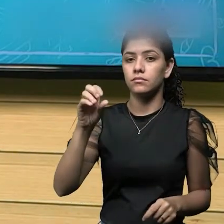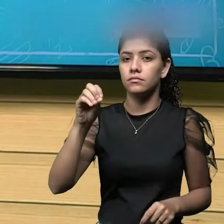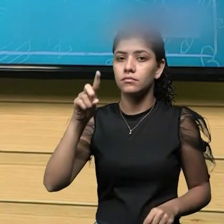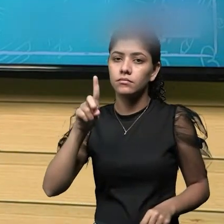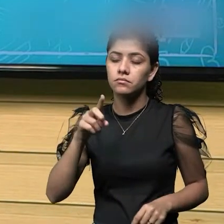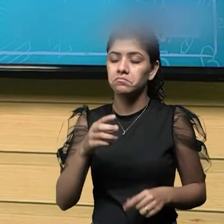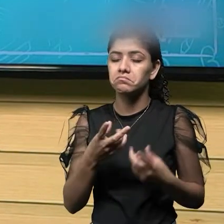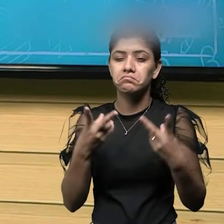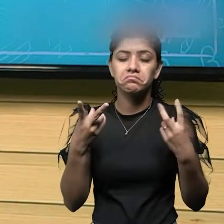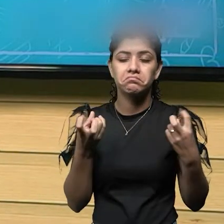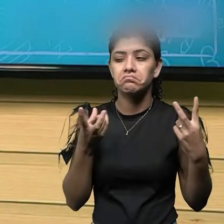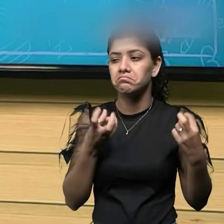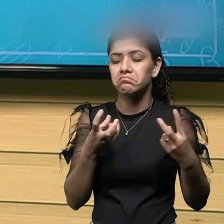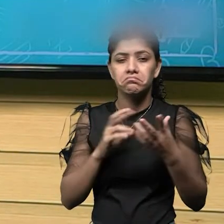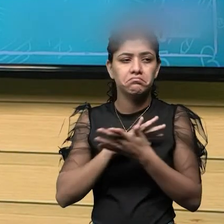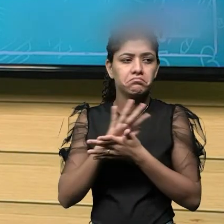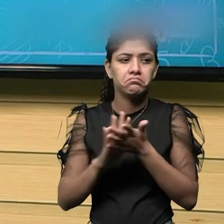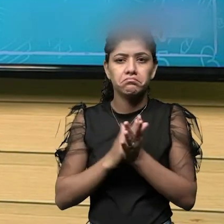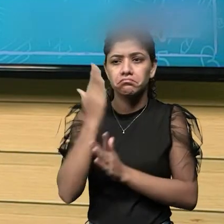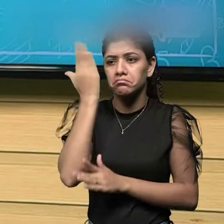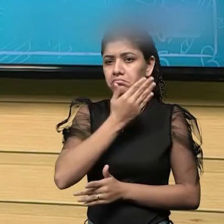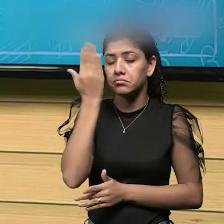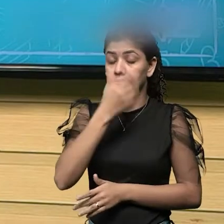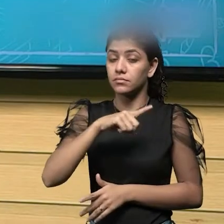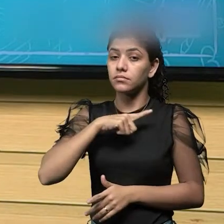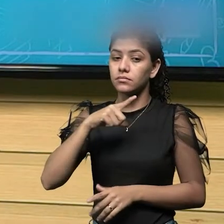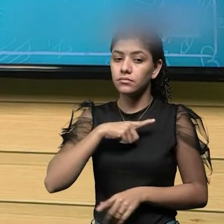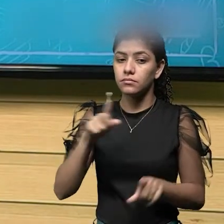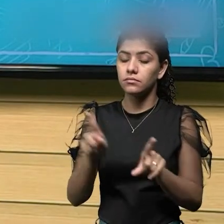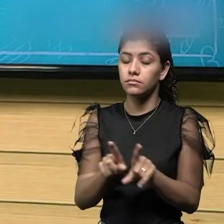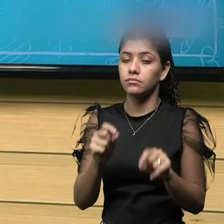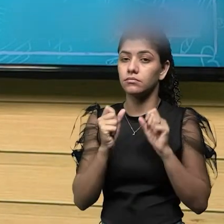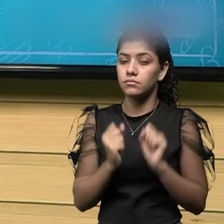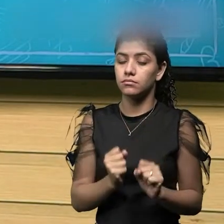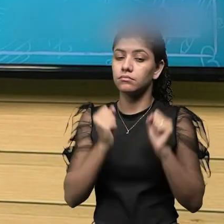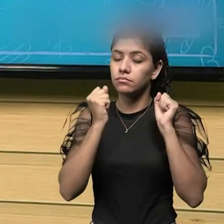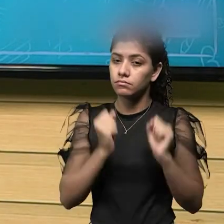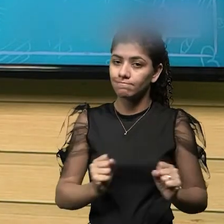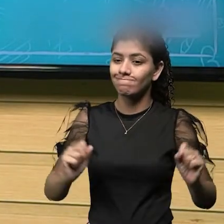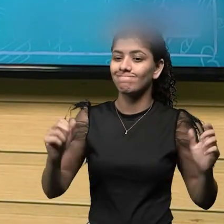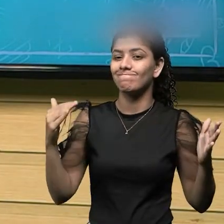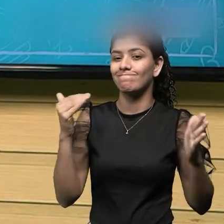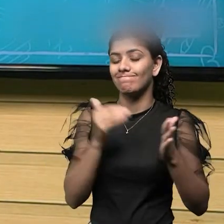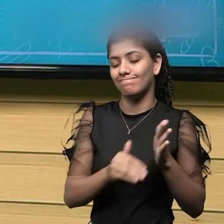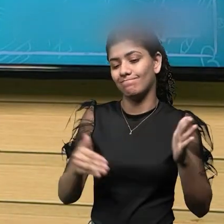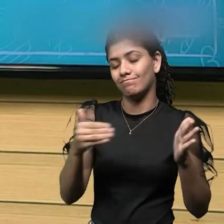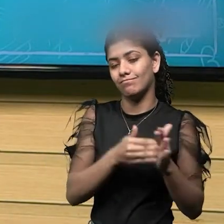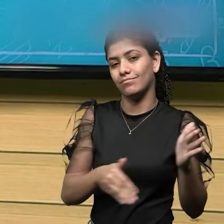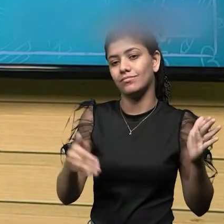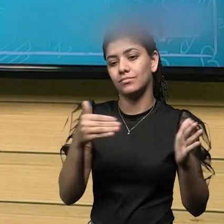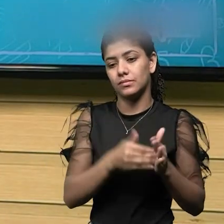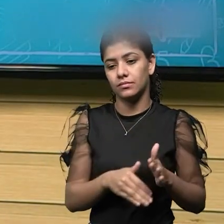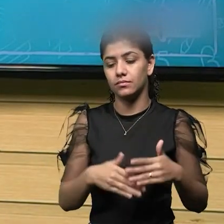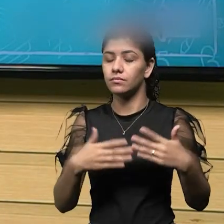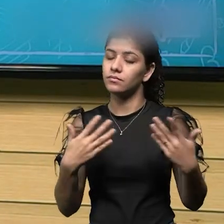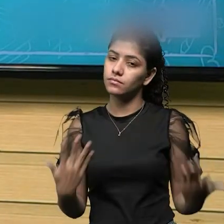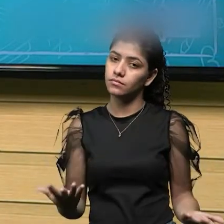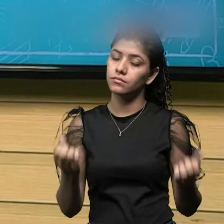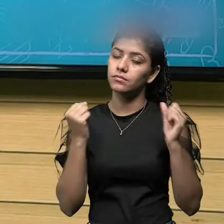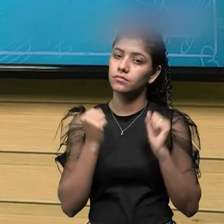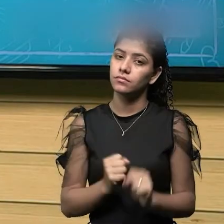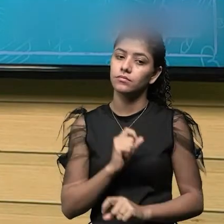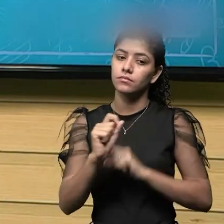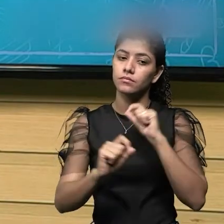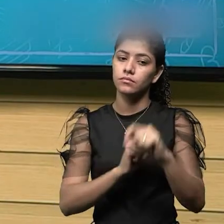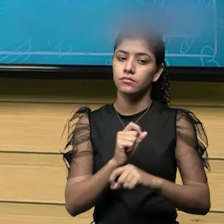não percebe vai estar lá presente e aí ele pode se interferir no resultado e aí pode